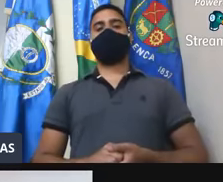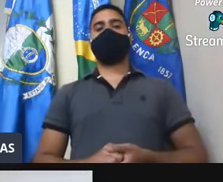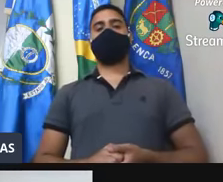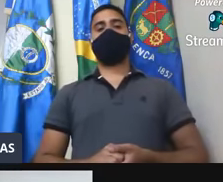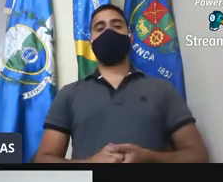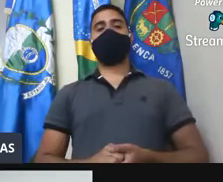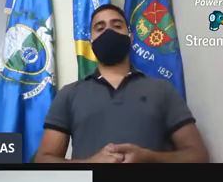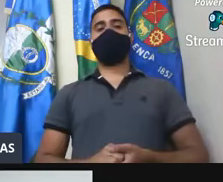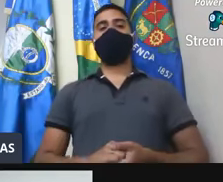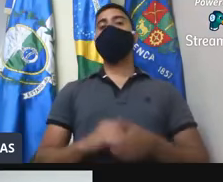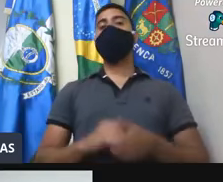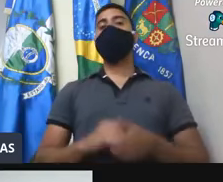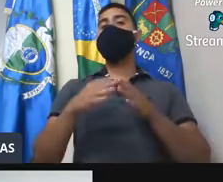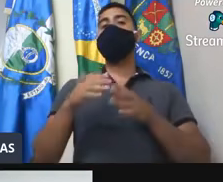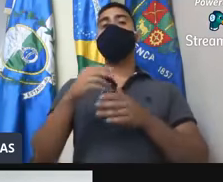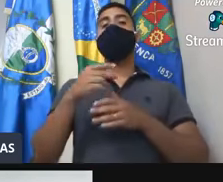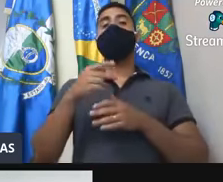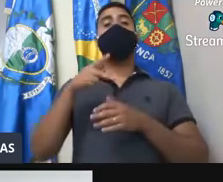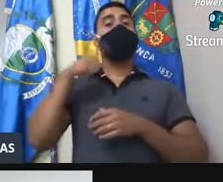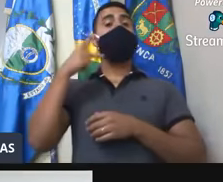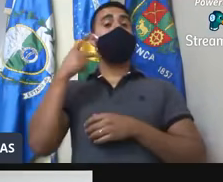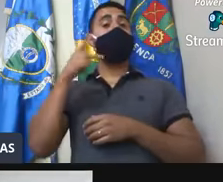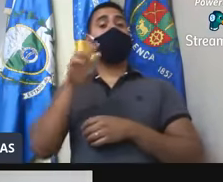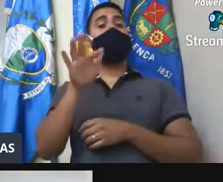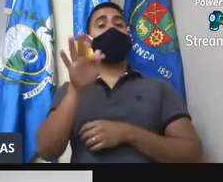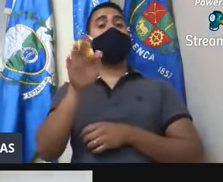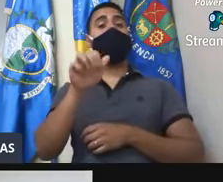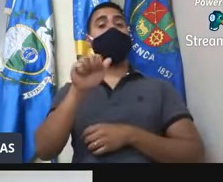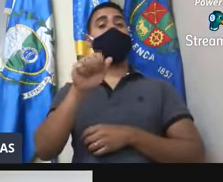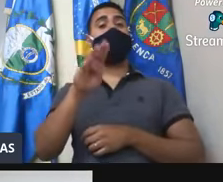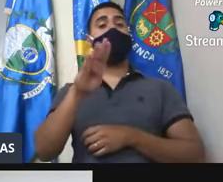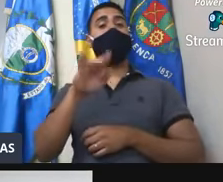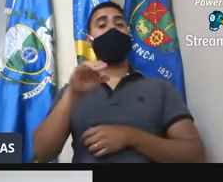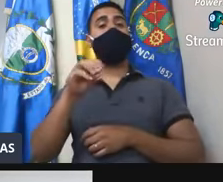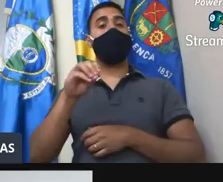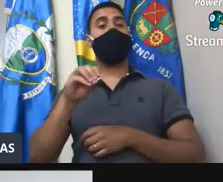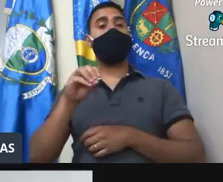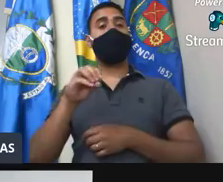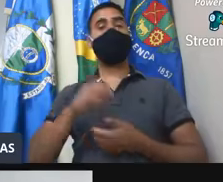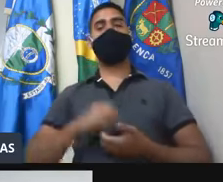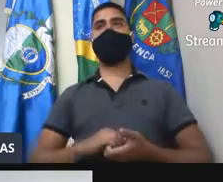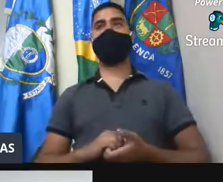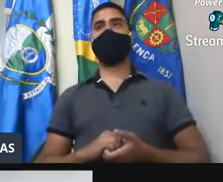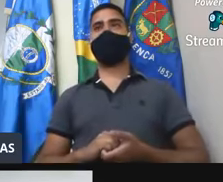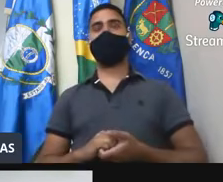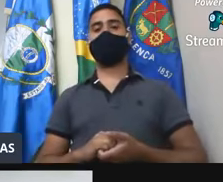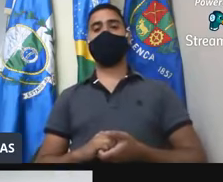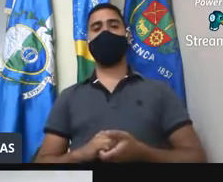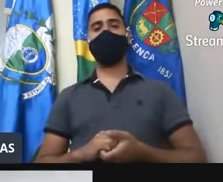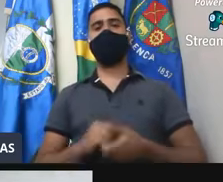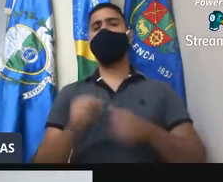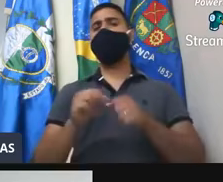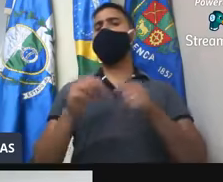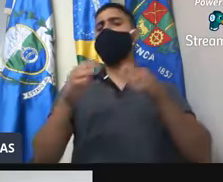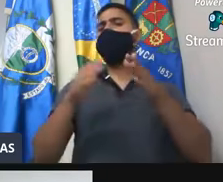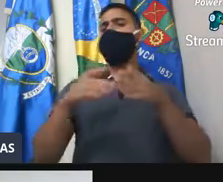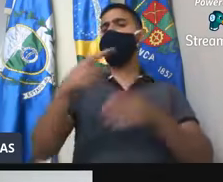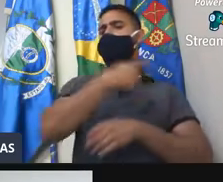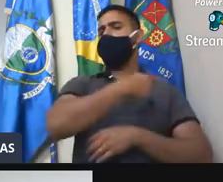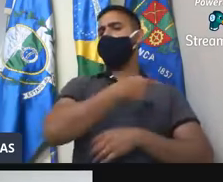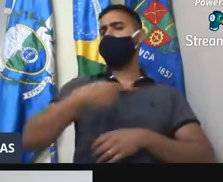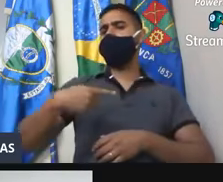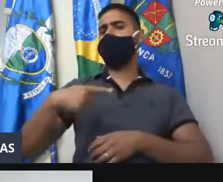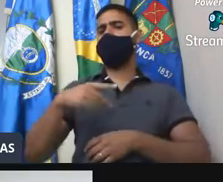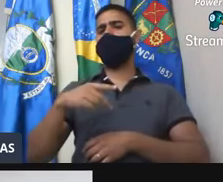Requerimento do vereador presidente Fábio Antônio. Vereador Fábio Antônio requer ao presidente da